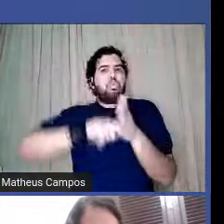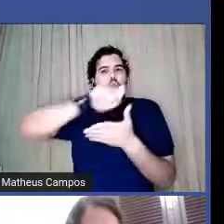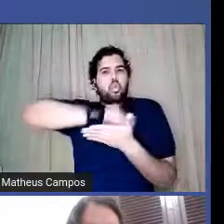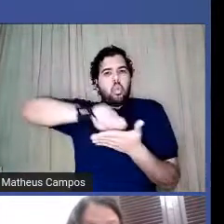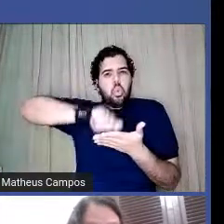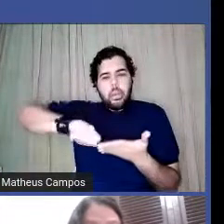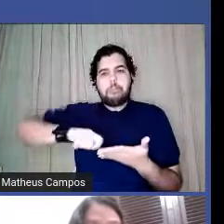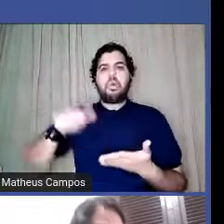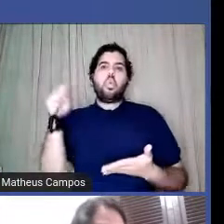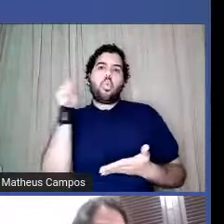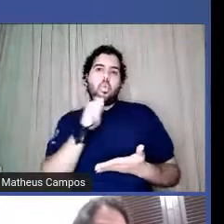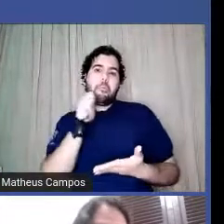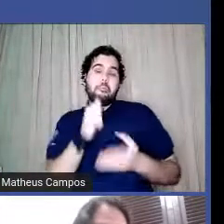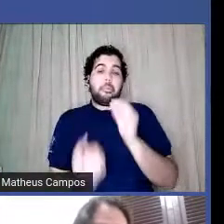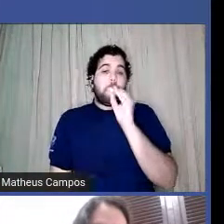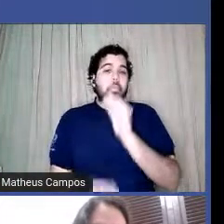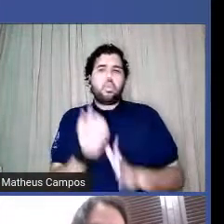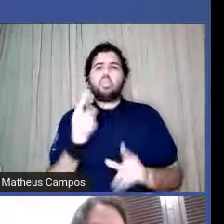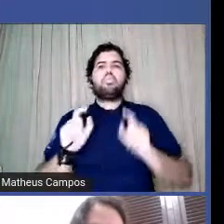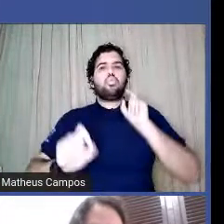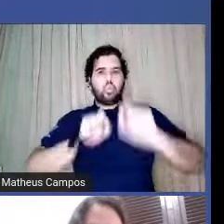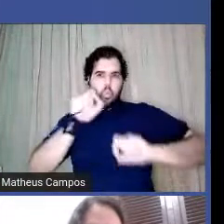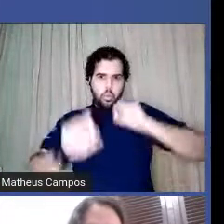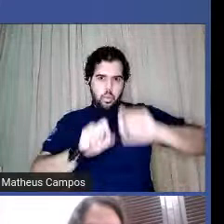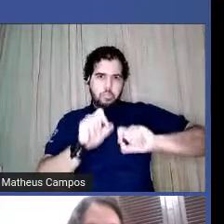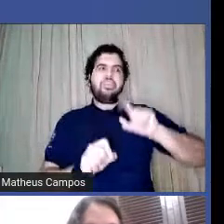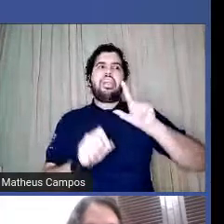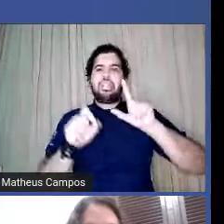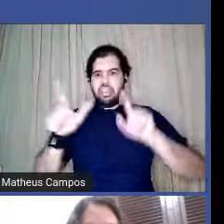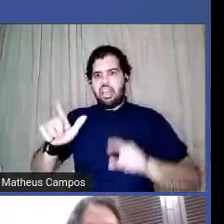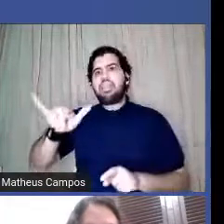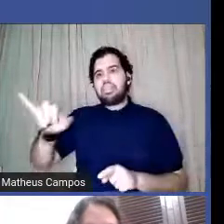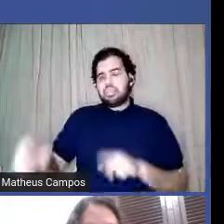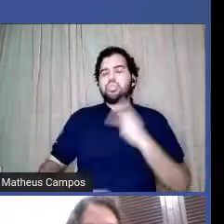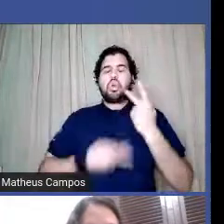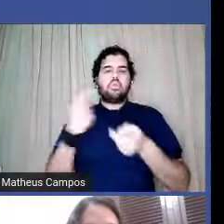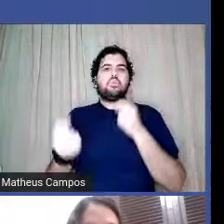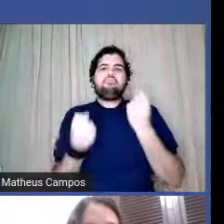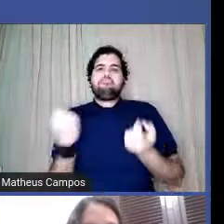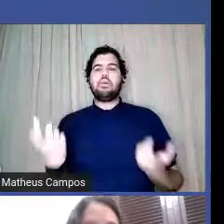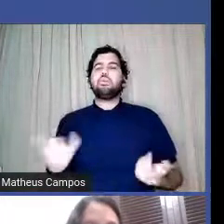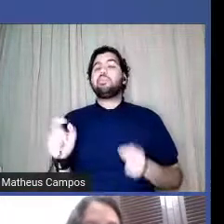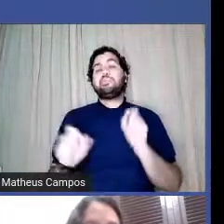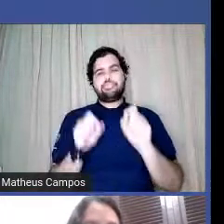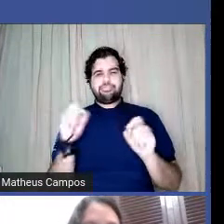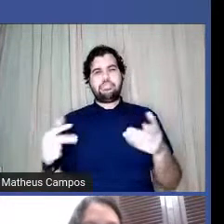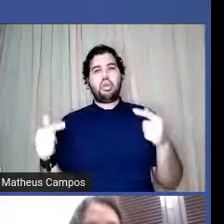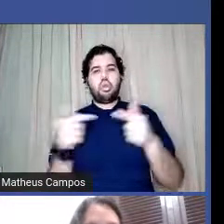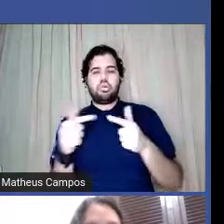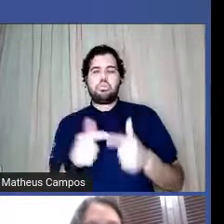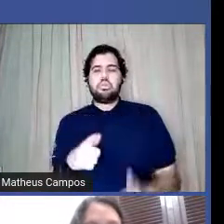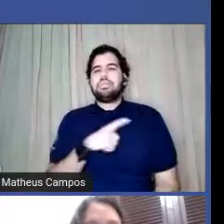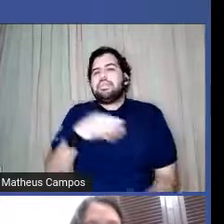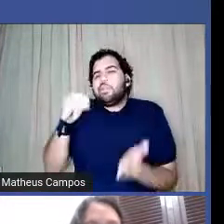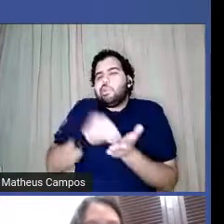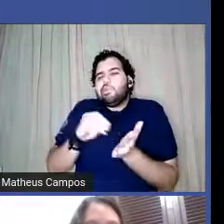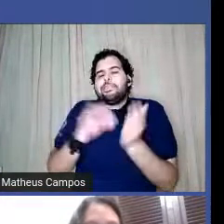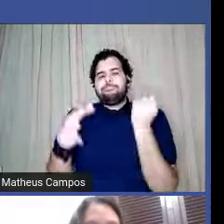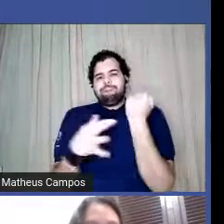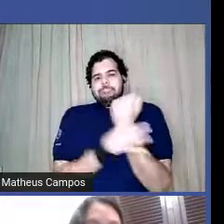mulheres, que é exatamente isso que a Laís estava falando, né, como que a gente tem essa insegurança, esse medo,